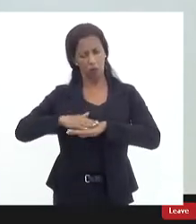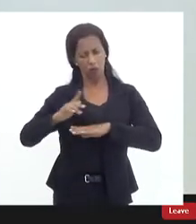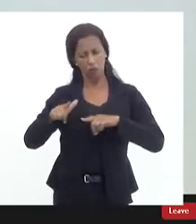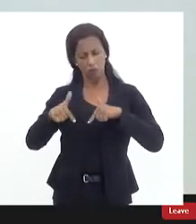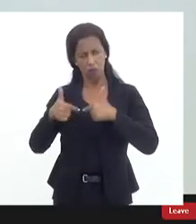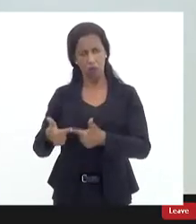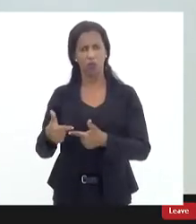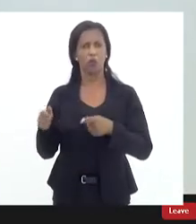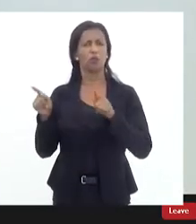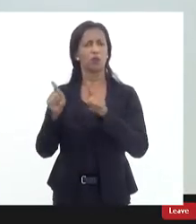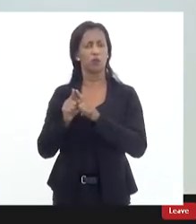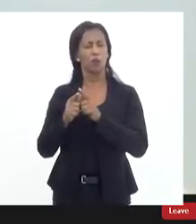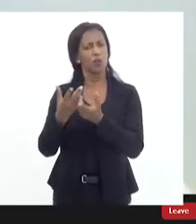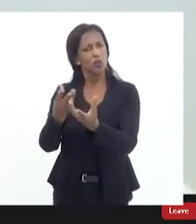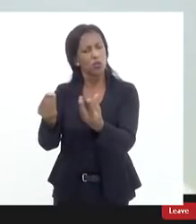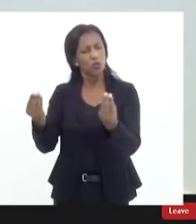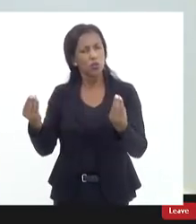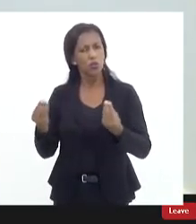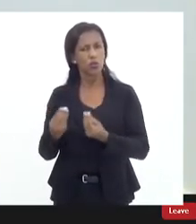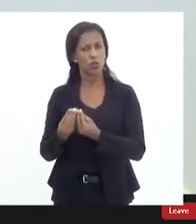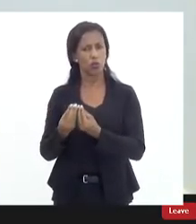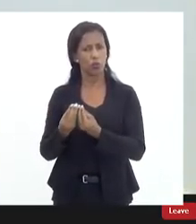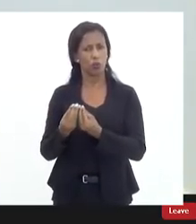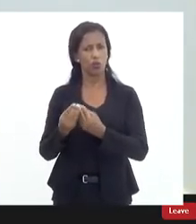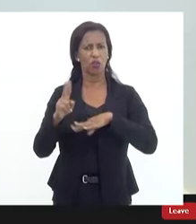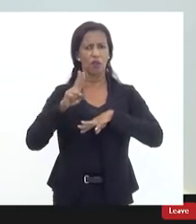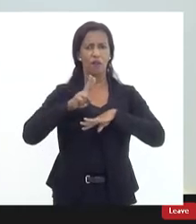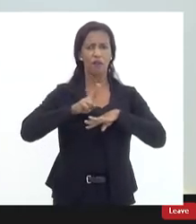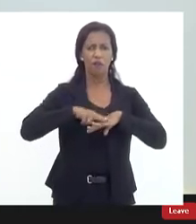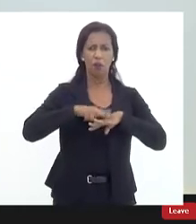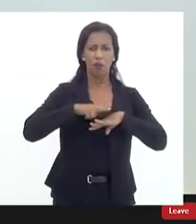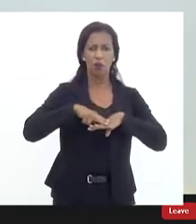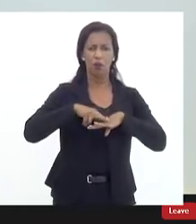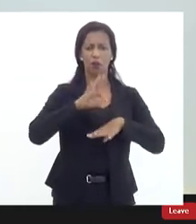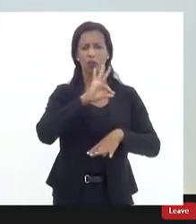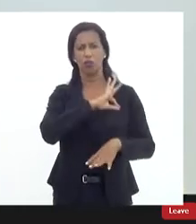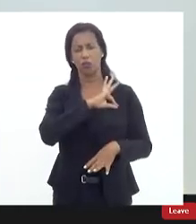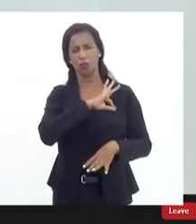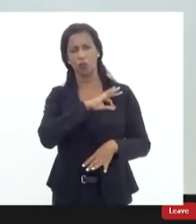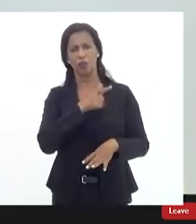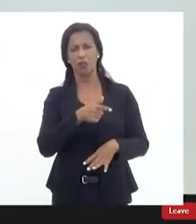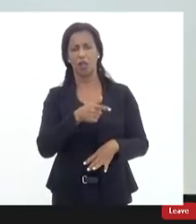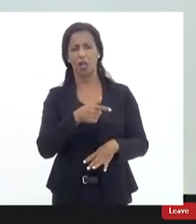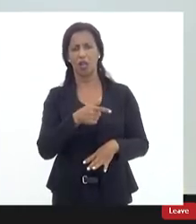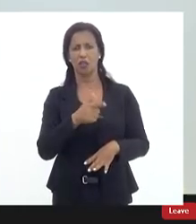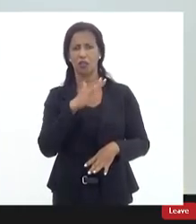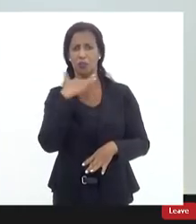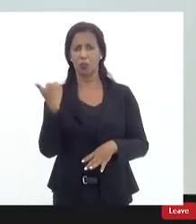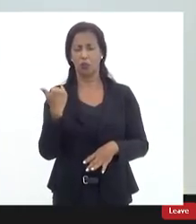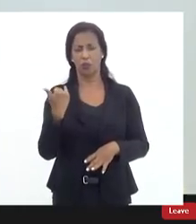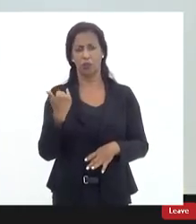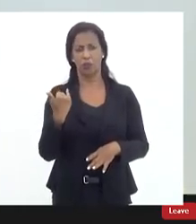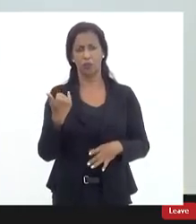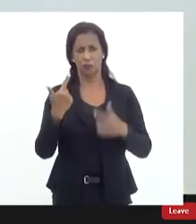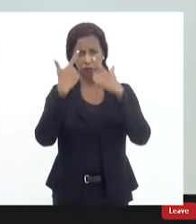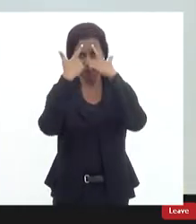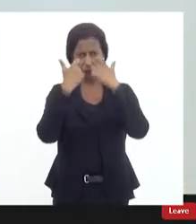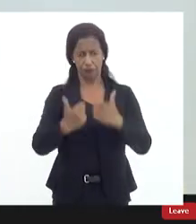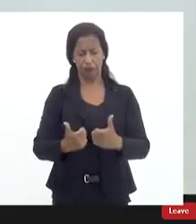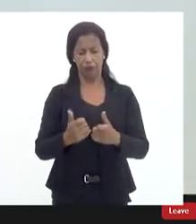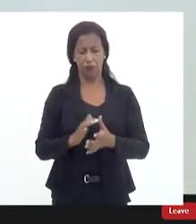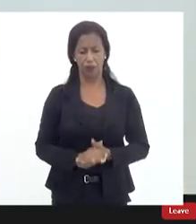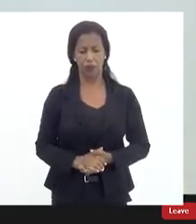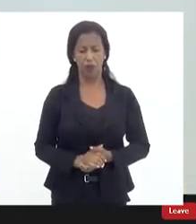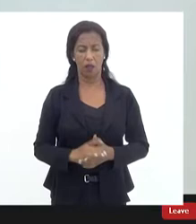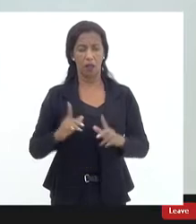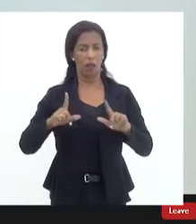também de muitas viúvas de policiais que acabam vitimados por força da violência a atuação